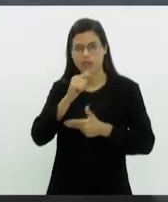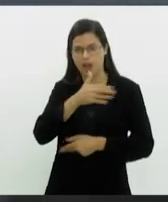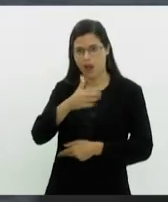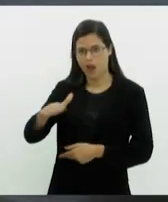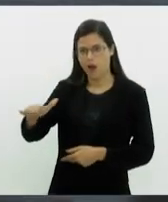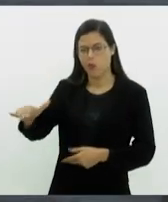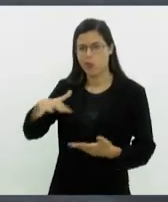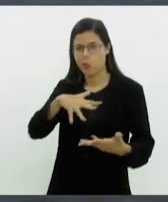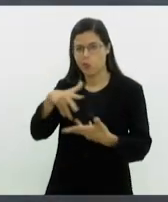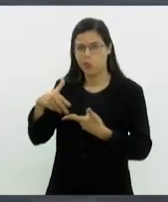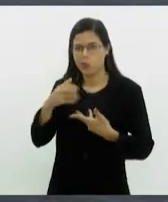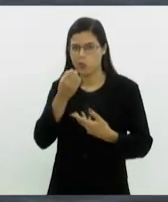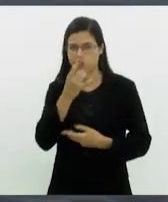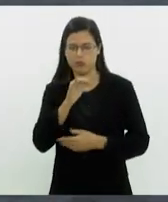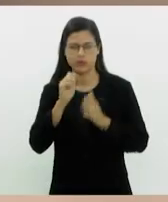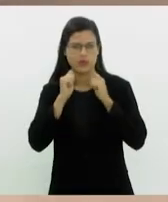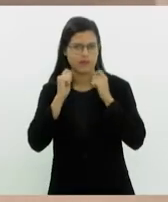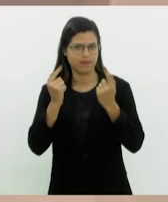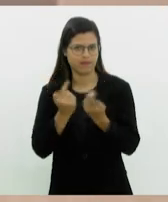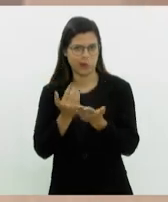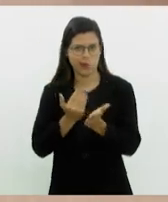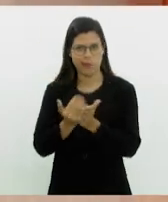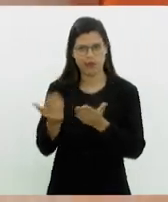O Bom Dia Alerj começa agora.